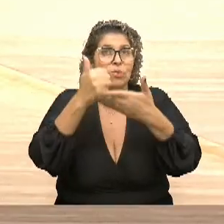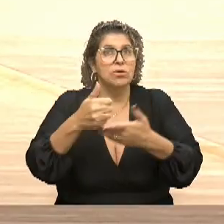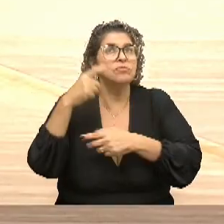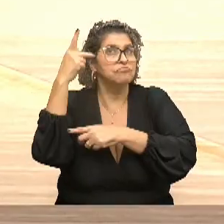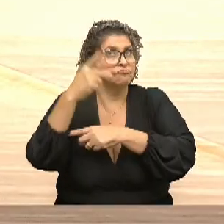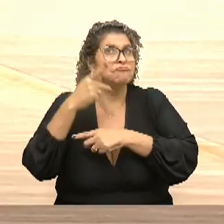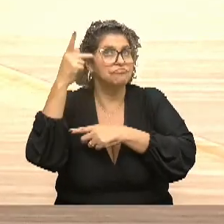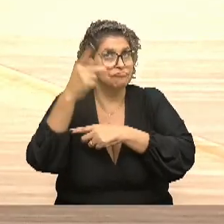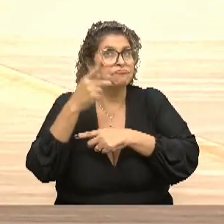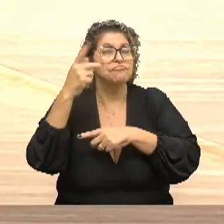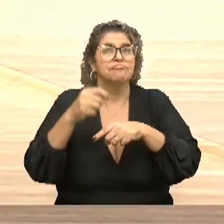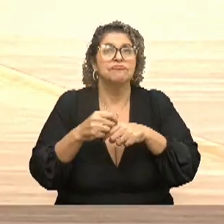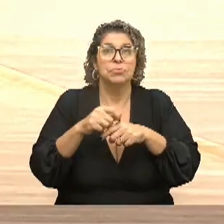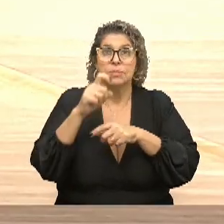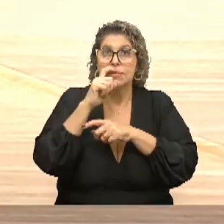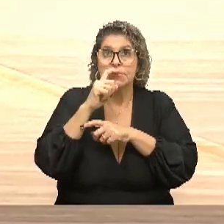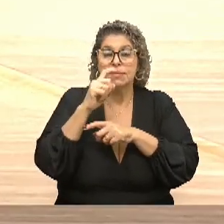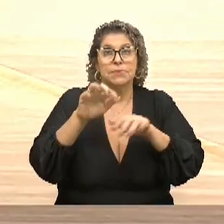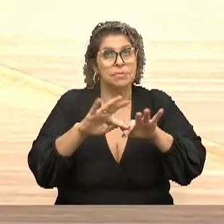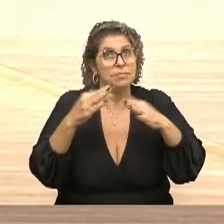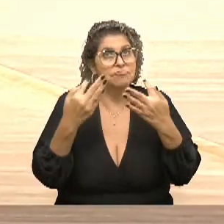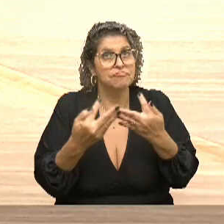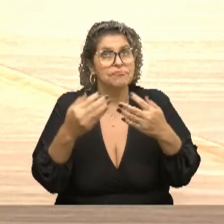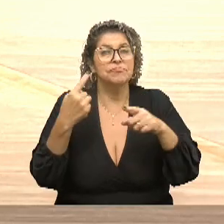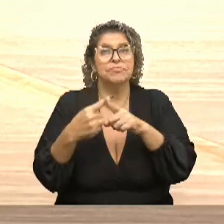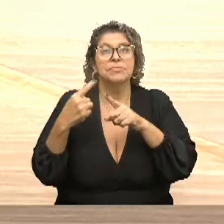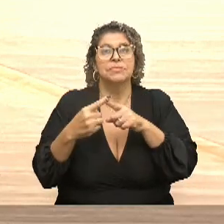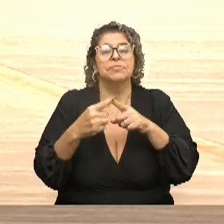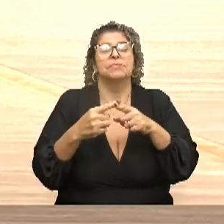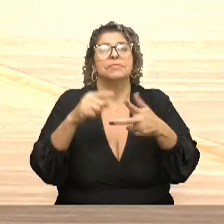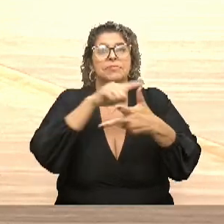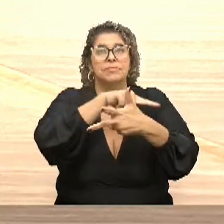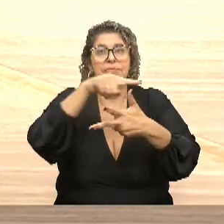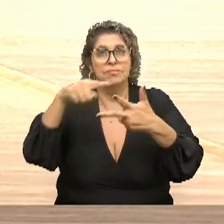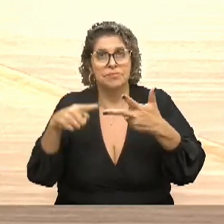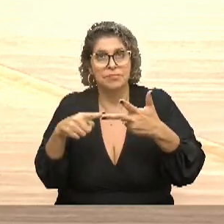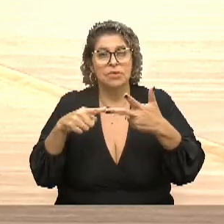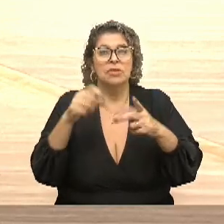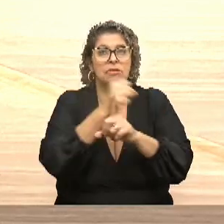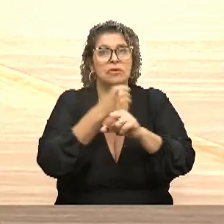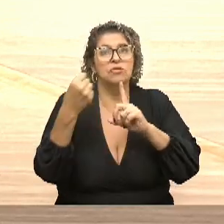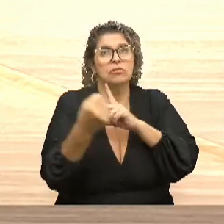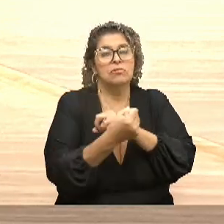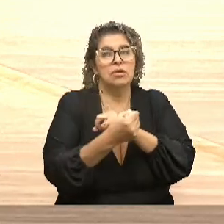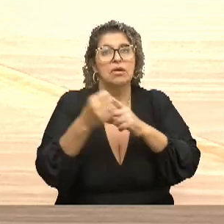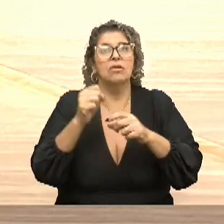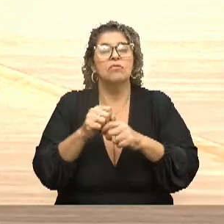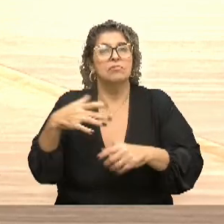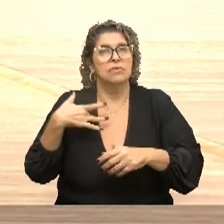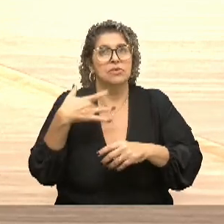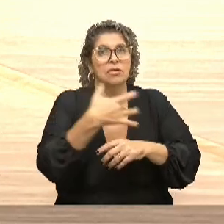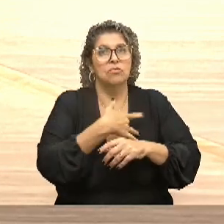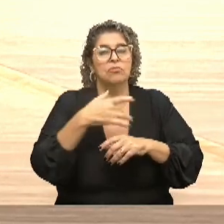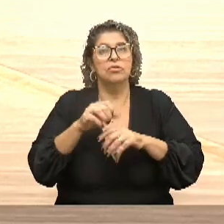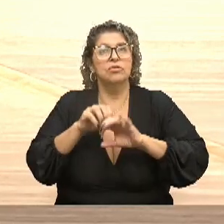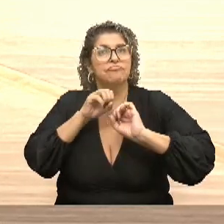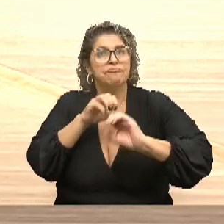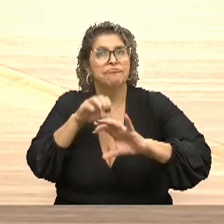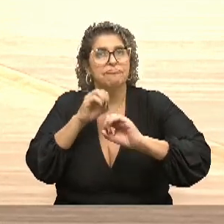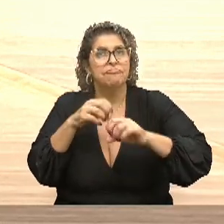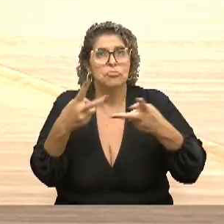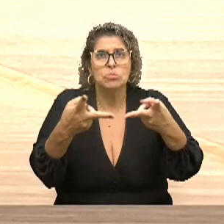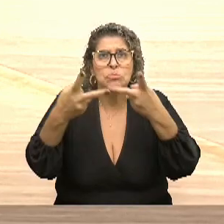experiências. E, como você bem falou, são três eixos. Assistência social, saúde e educação. Para que se veja o